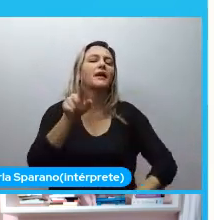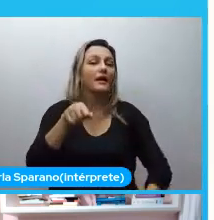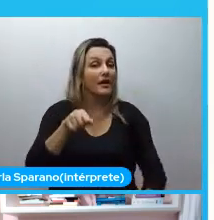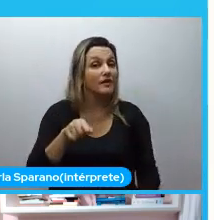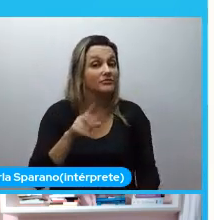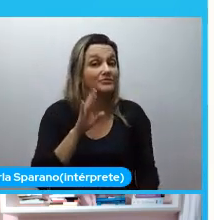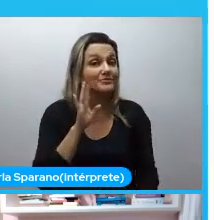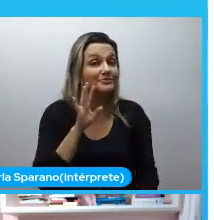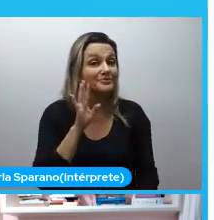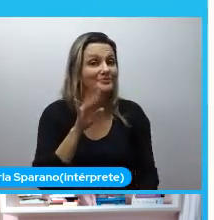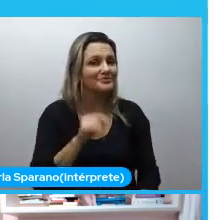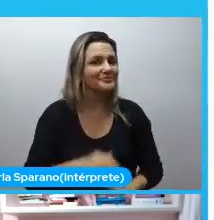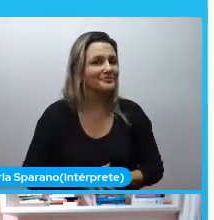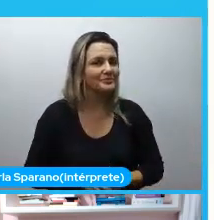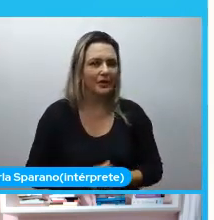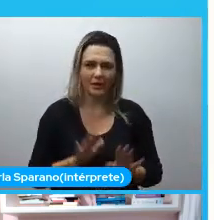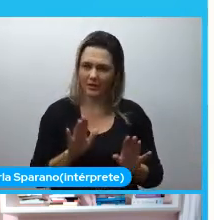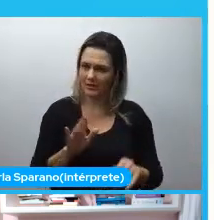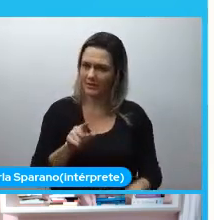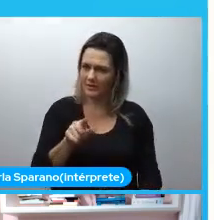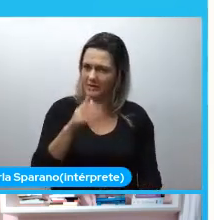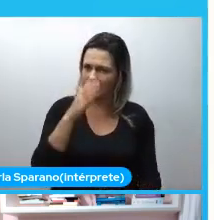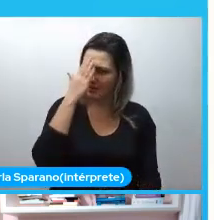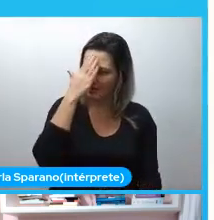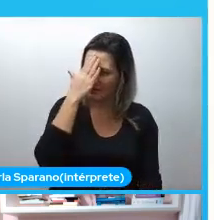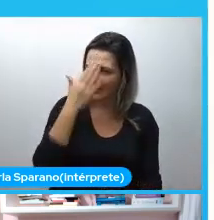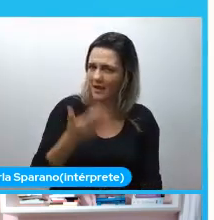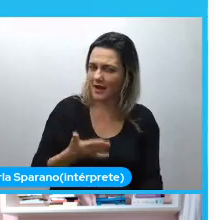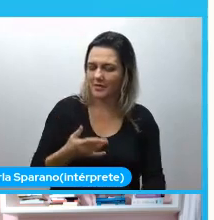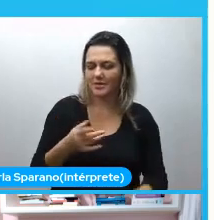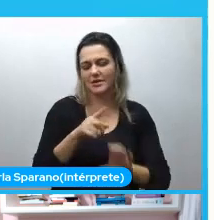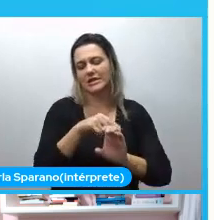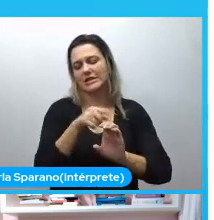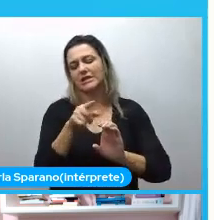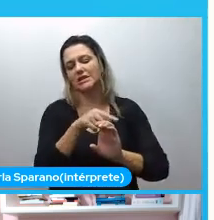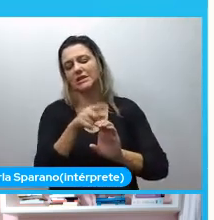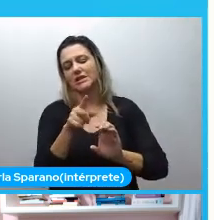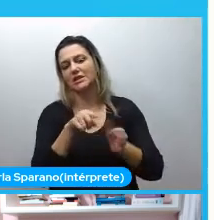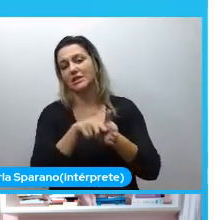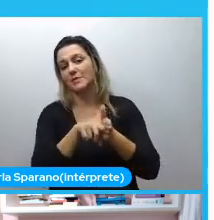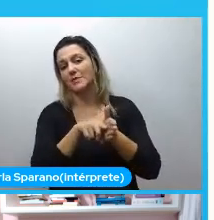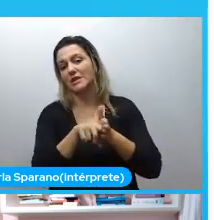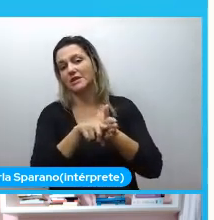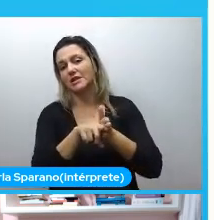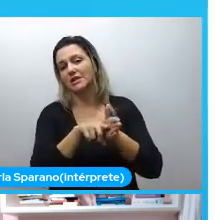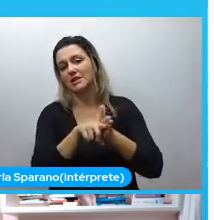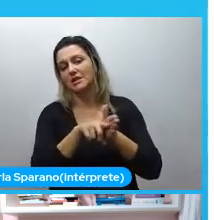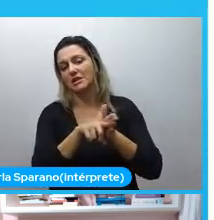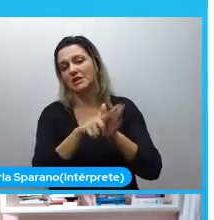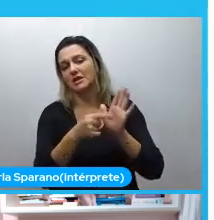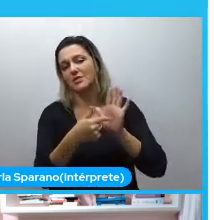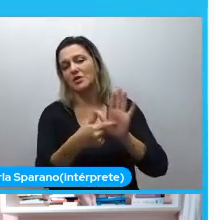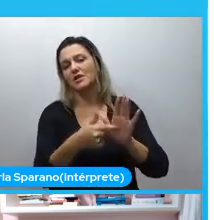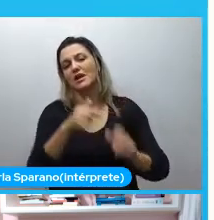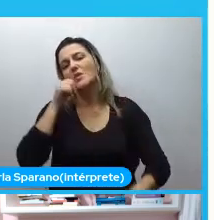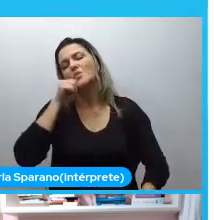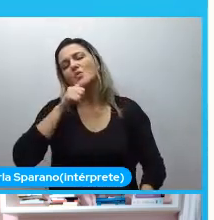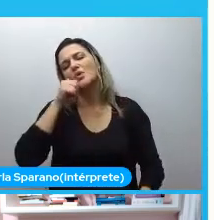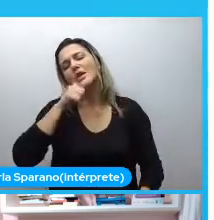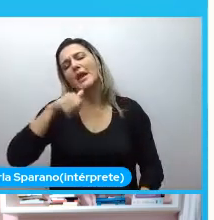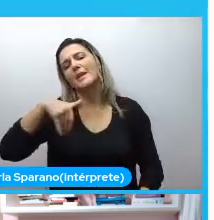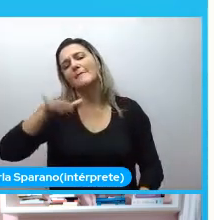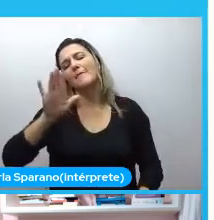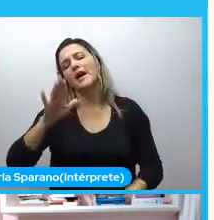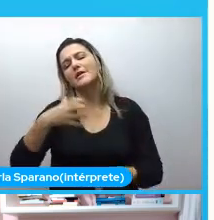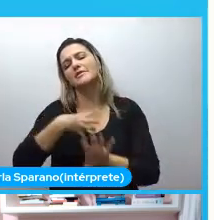mas vocês sabem que cientificamente falando mulheres são mais empáticas ou